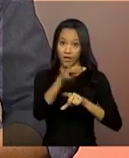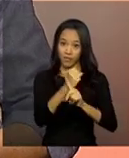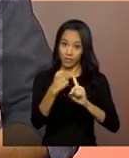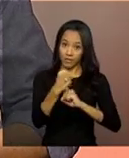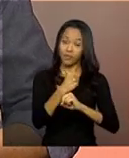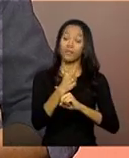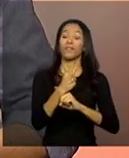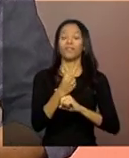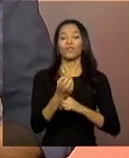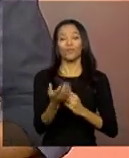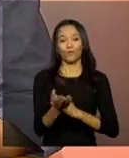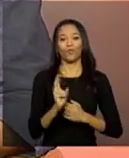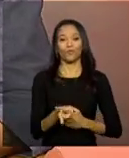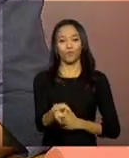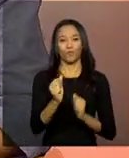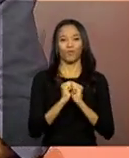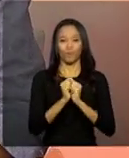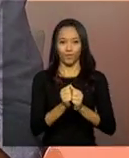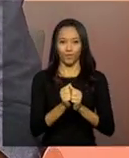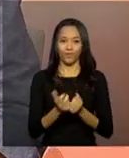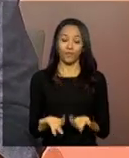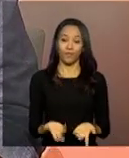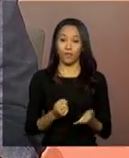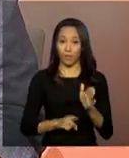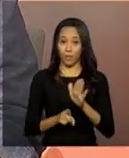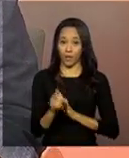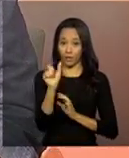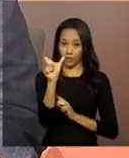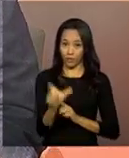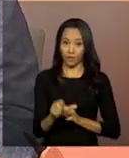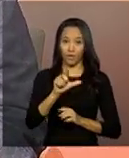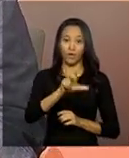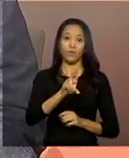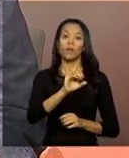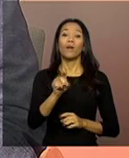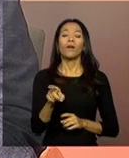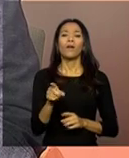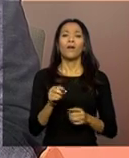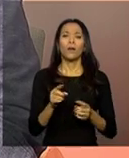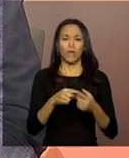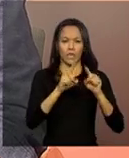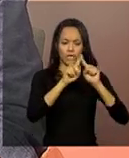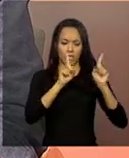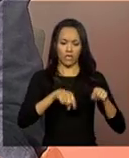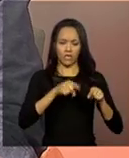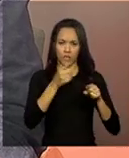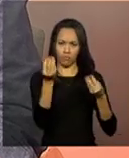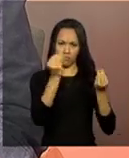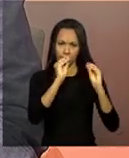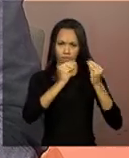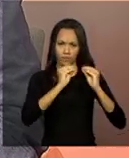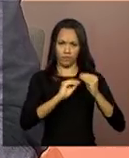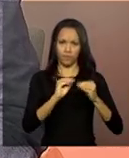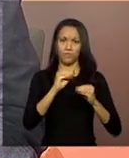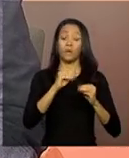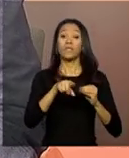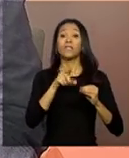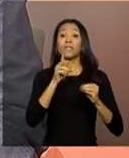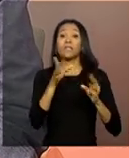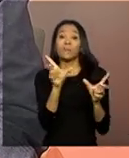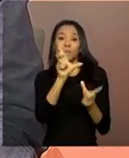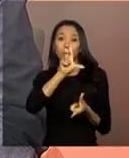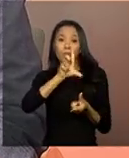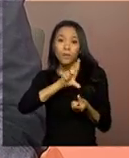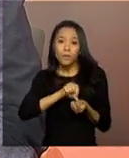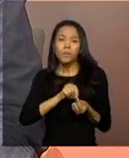continua com a gente. Bom, Luiz Otávio, o prontuário eletrônico simplificado já está disponível